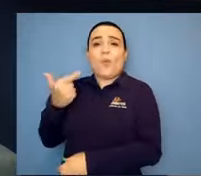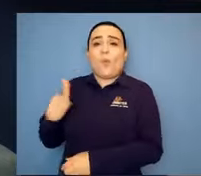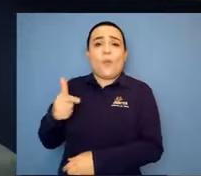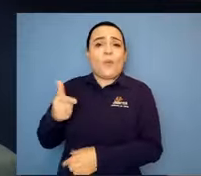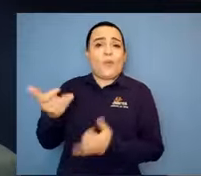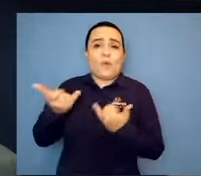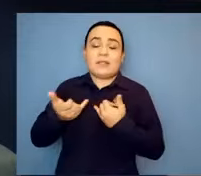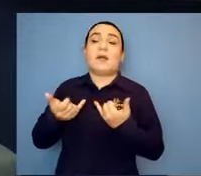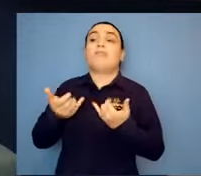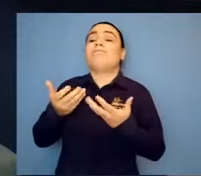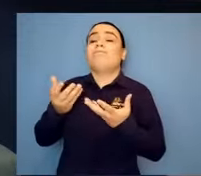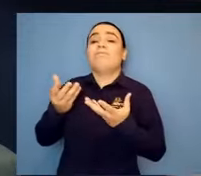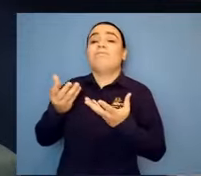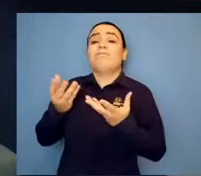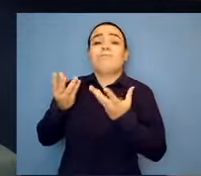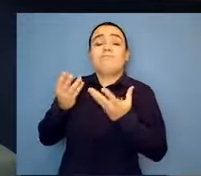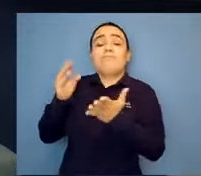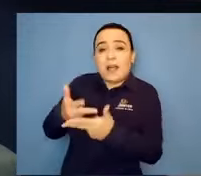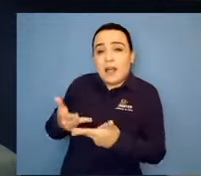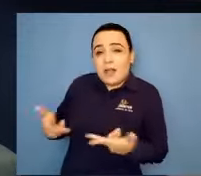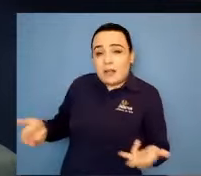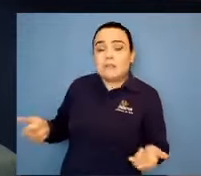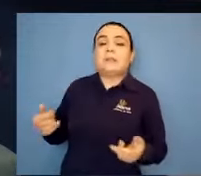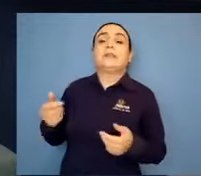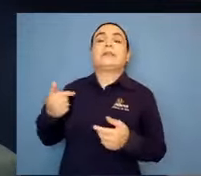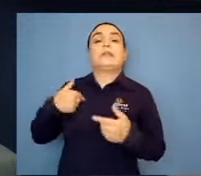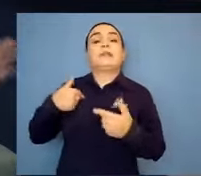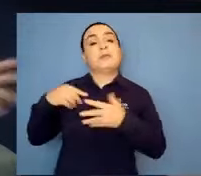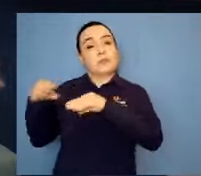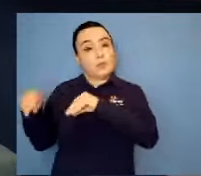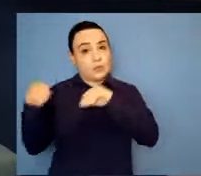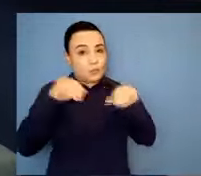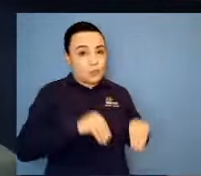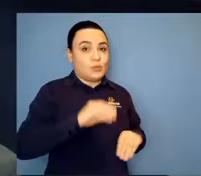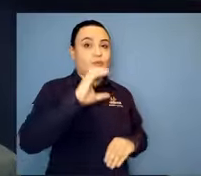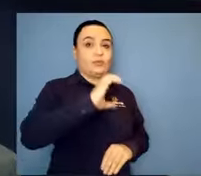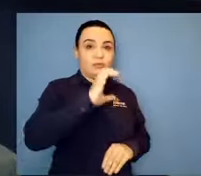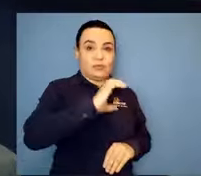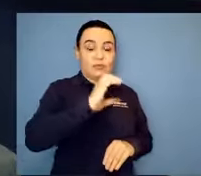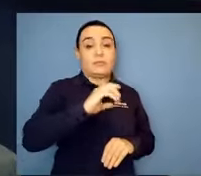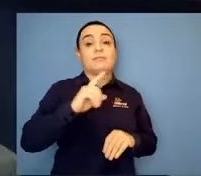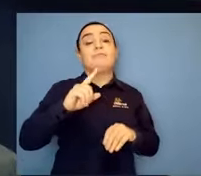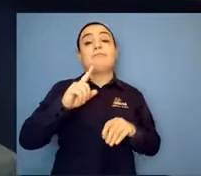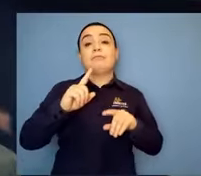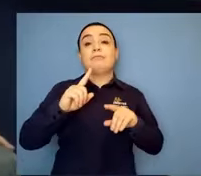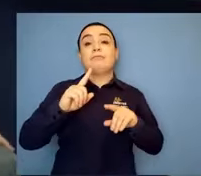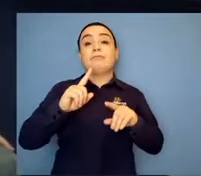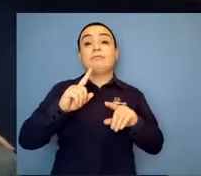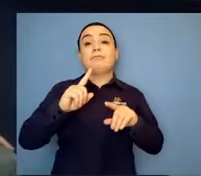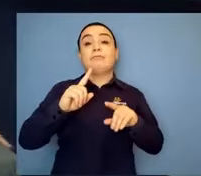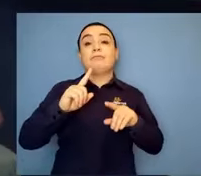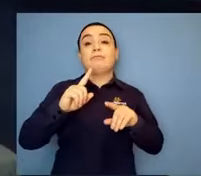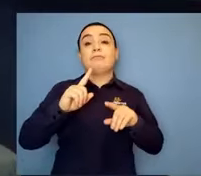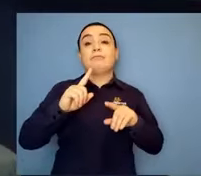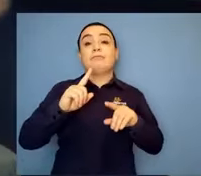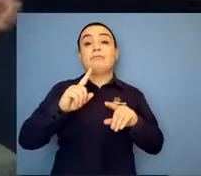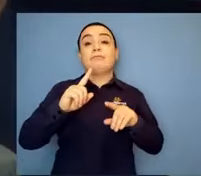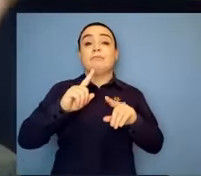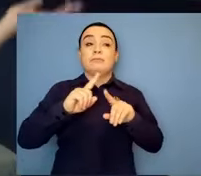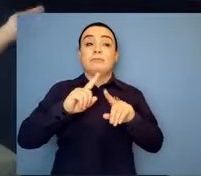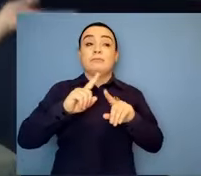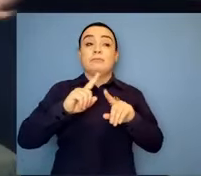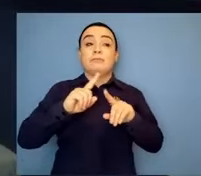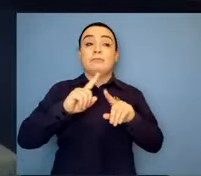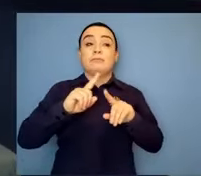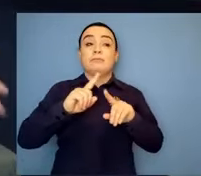o diagnóstico foi tardio no caso do meu filho, então, né, depende de muitas coisas, né, e eu